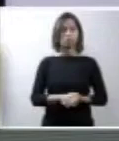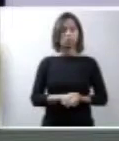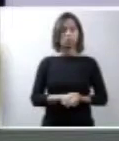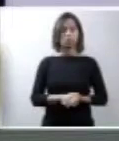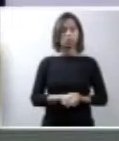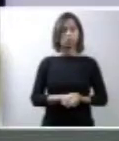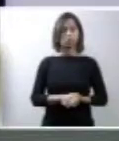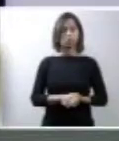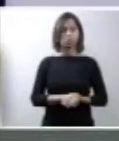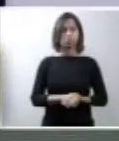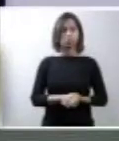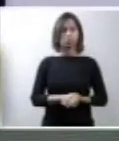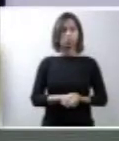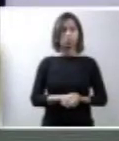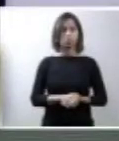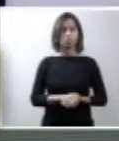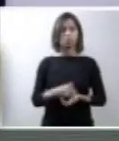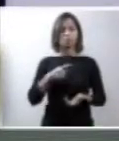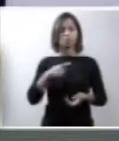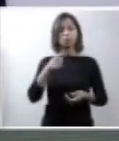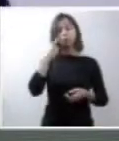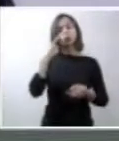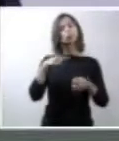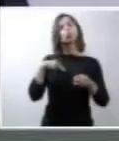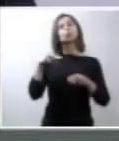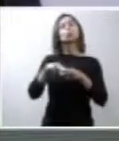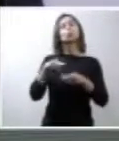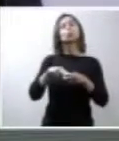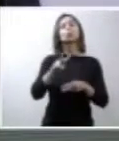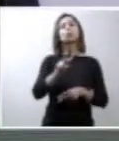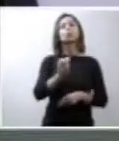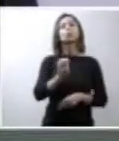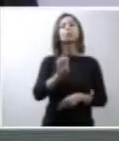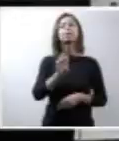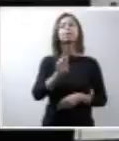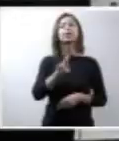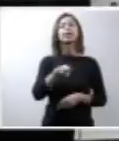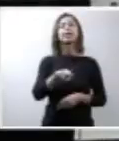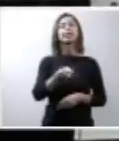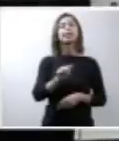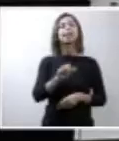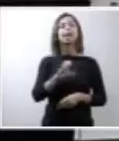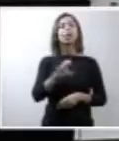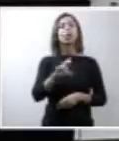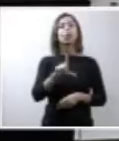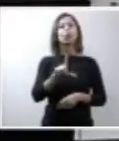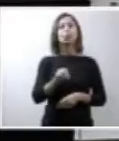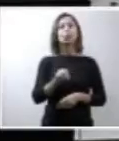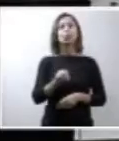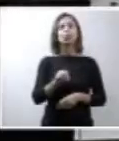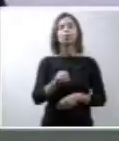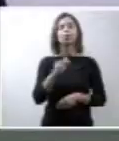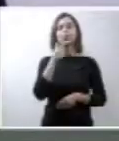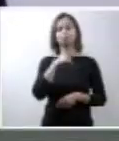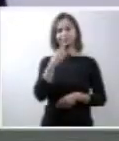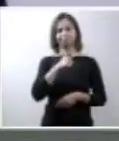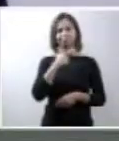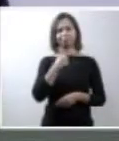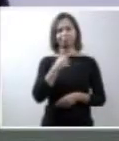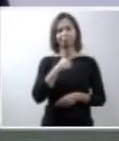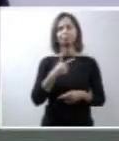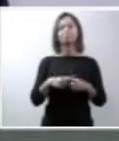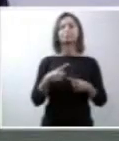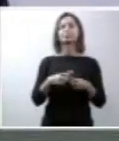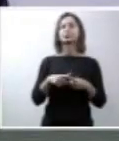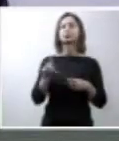utilização do vernáculo. Refiro-me especificamente à